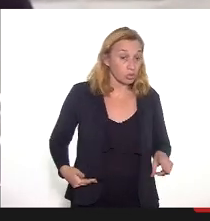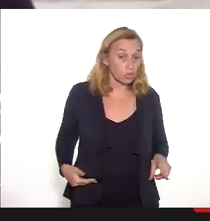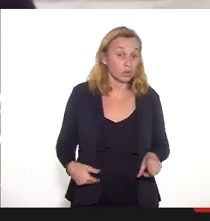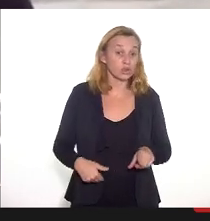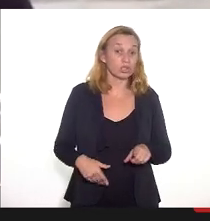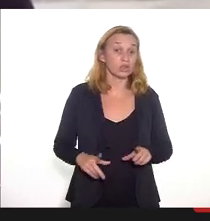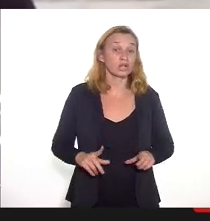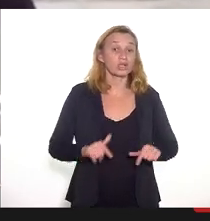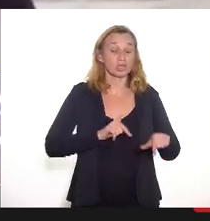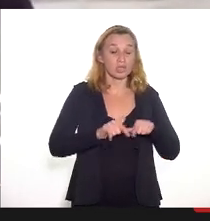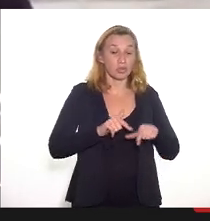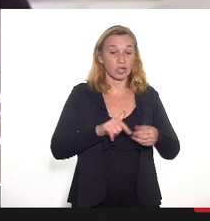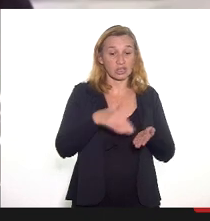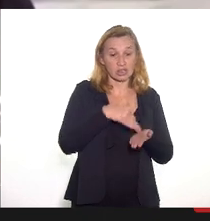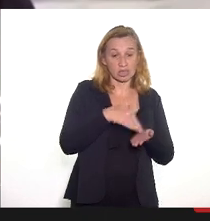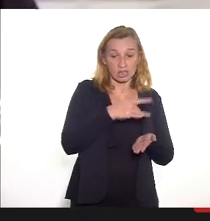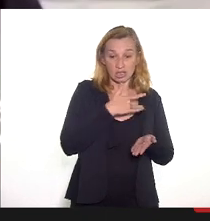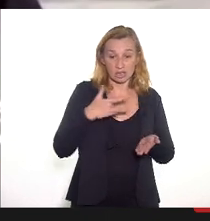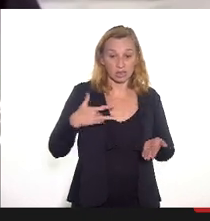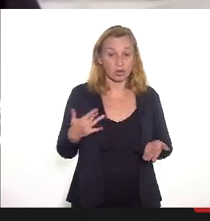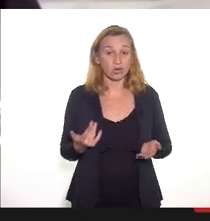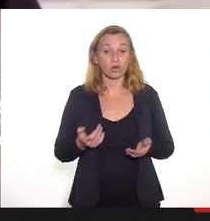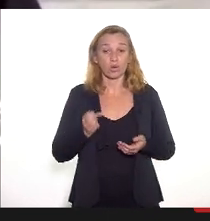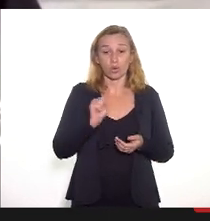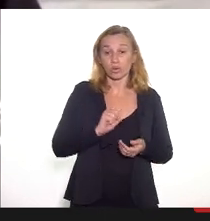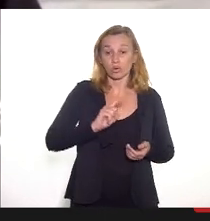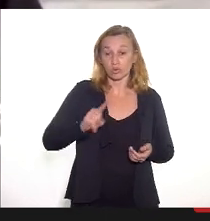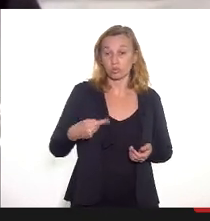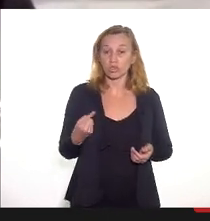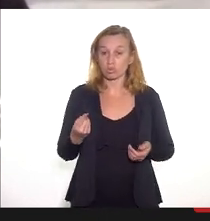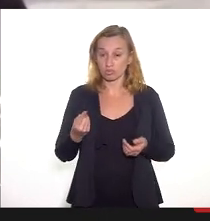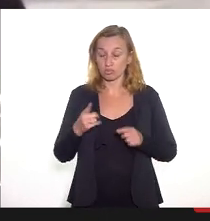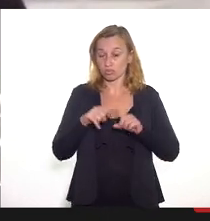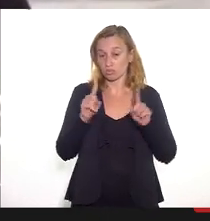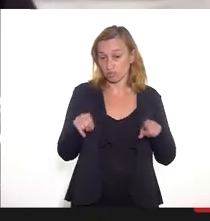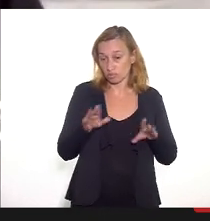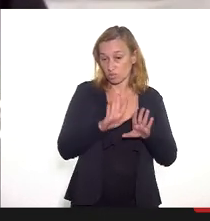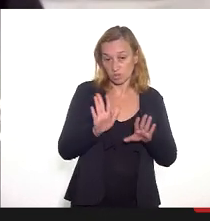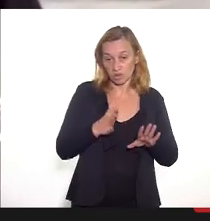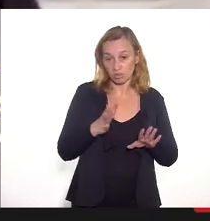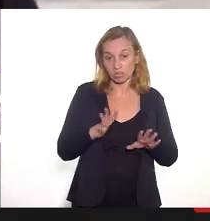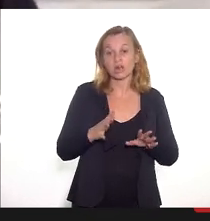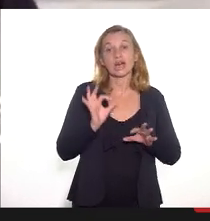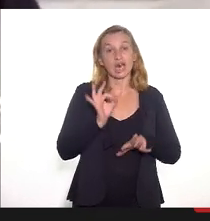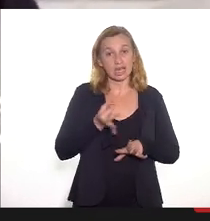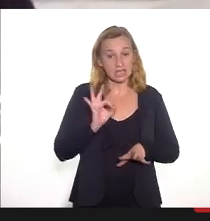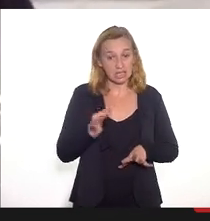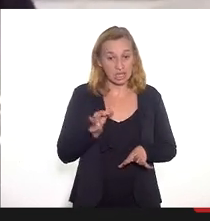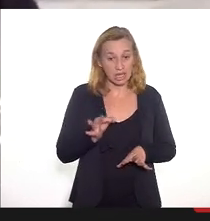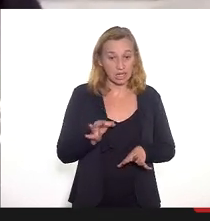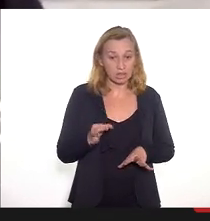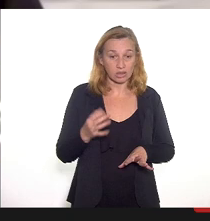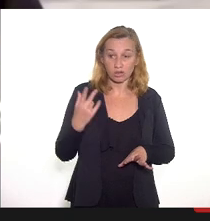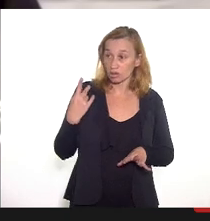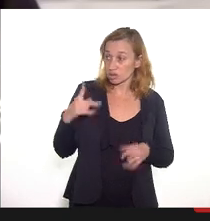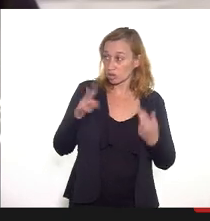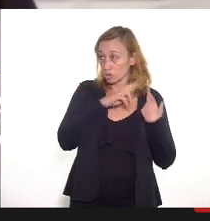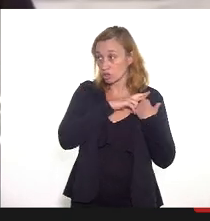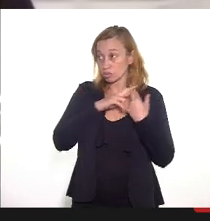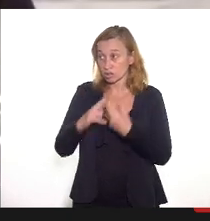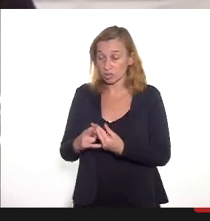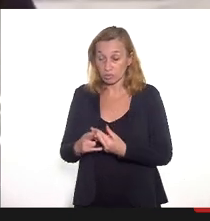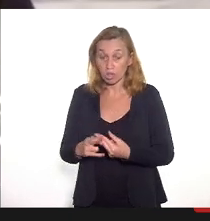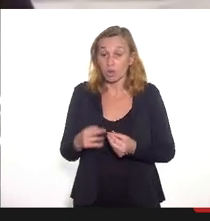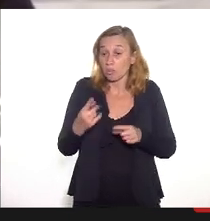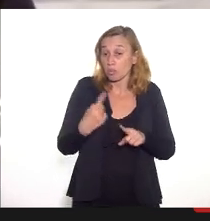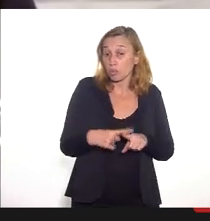atuação na Secretaria de Saúde, pouco mais de 8 mil servidores. É óbvio que isso não é da sua responsabilidade,